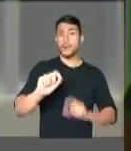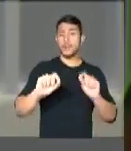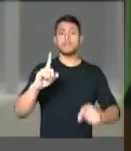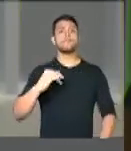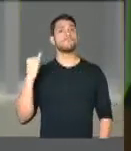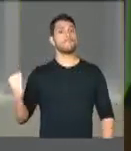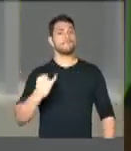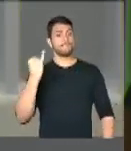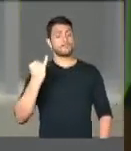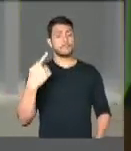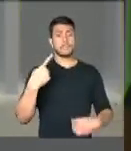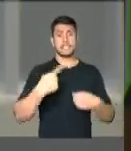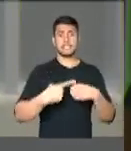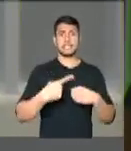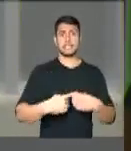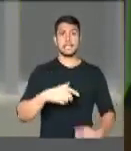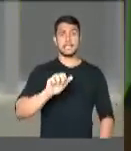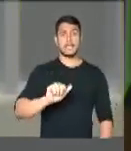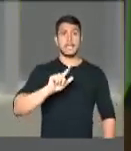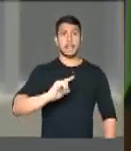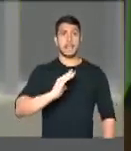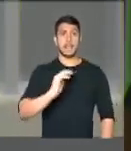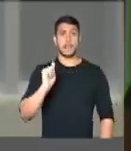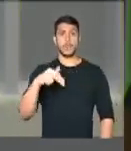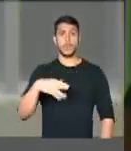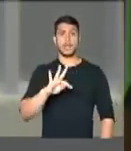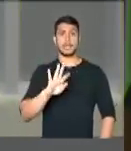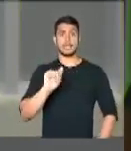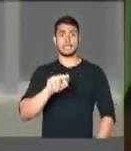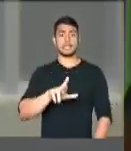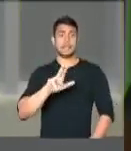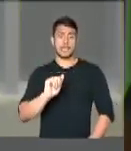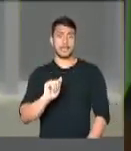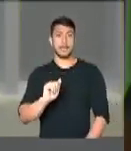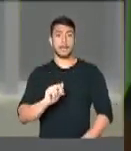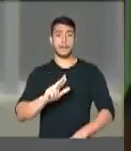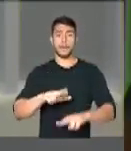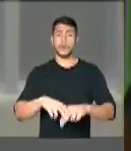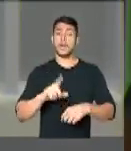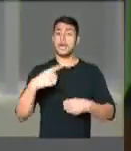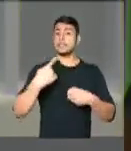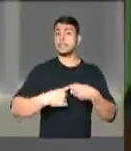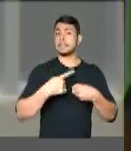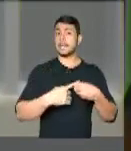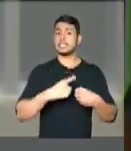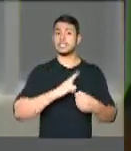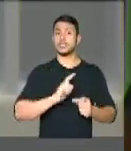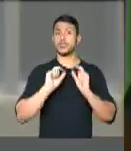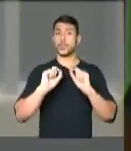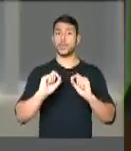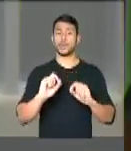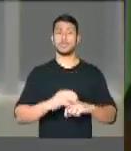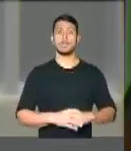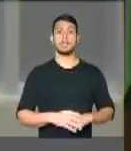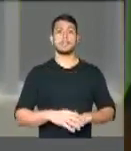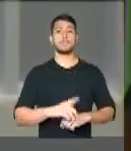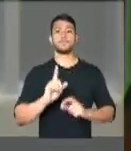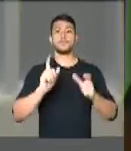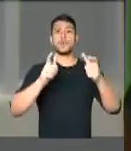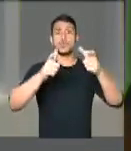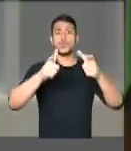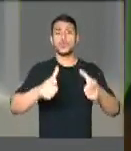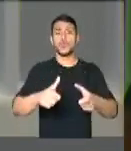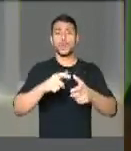em relação ao município de Alcântara. Alcântara é o município onde está instalada a base